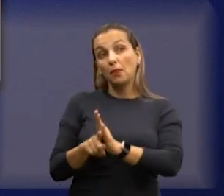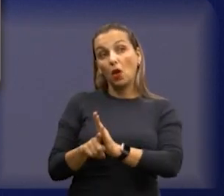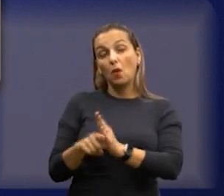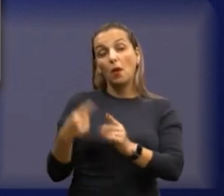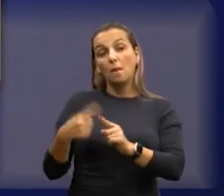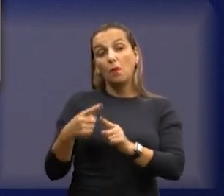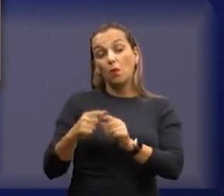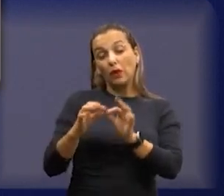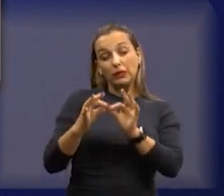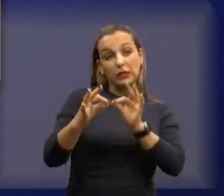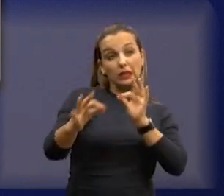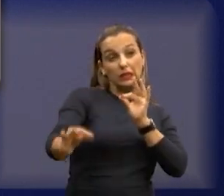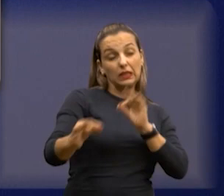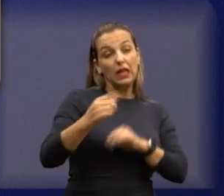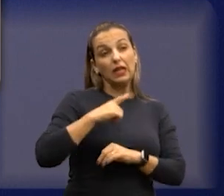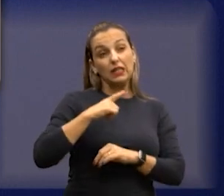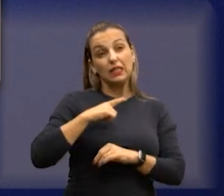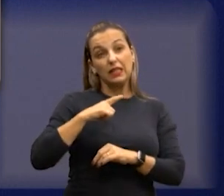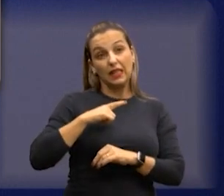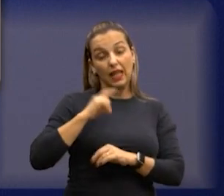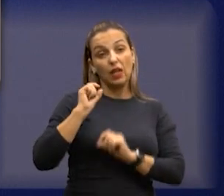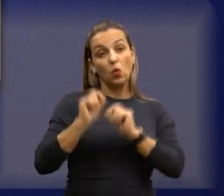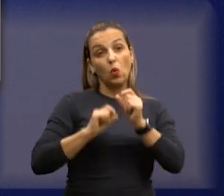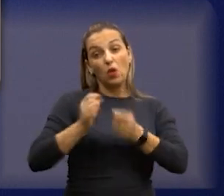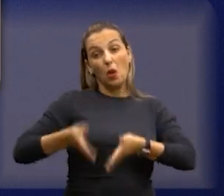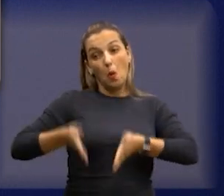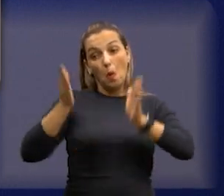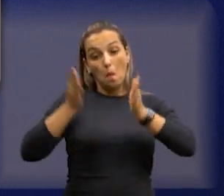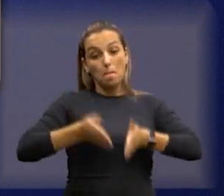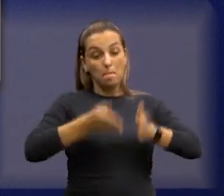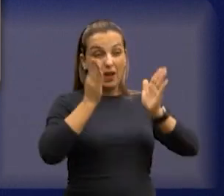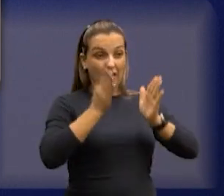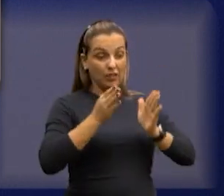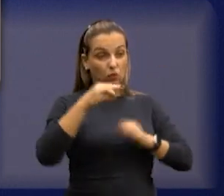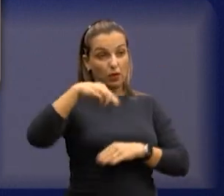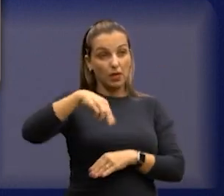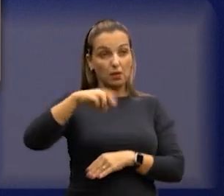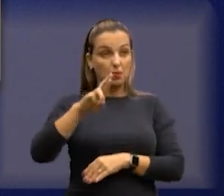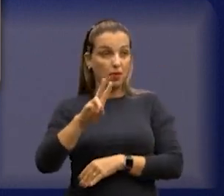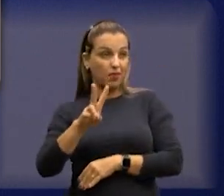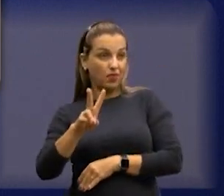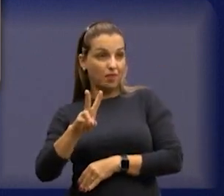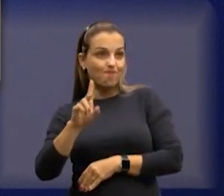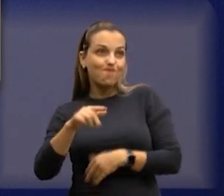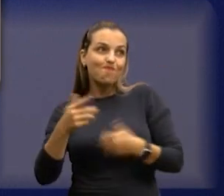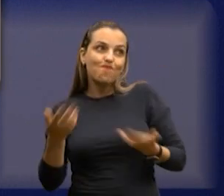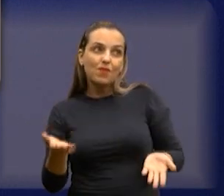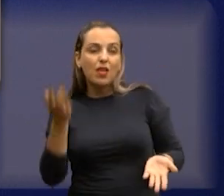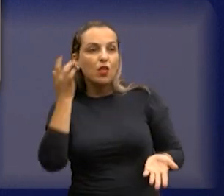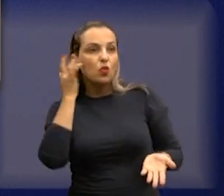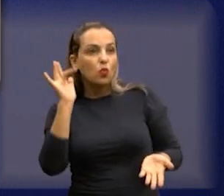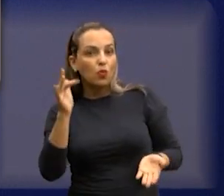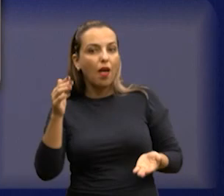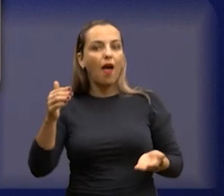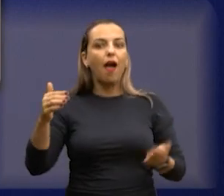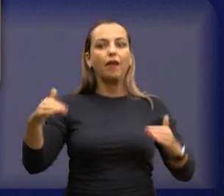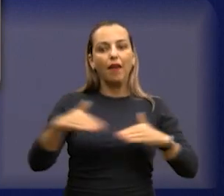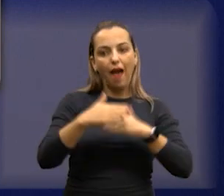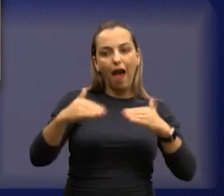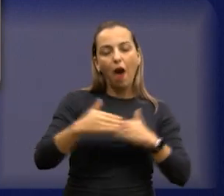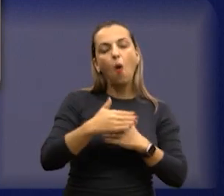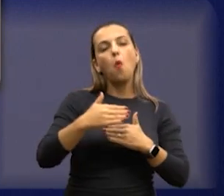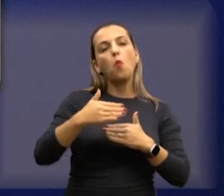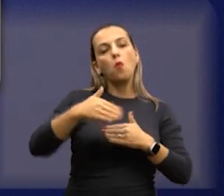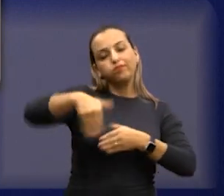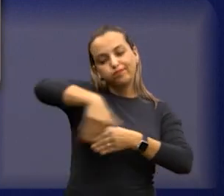lá no fim, tem um condomínio da MRV, que está sendo construído lá, então eu não sei se de repente a MRV viu que a rua não tem mais jeito de andar, e